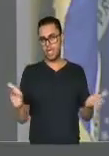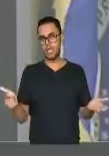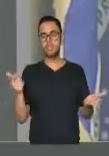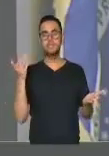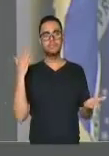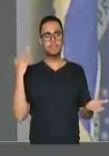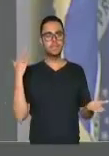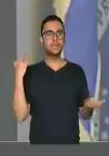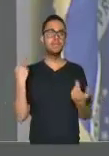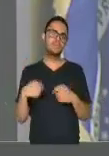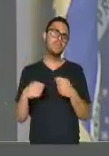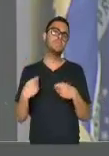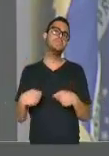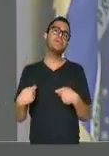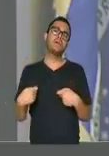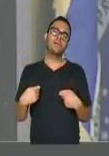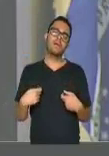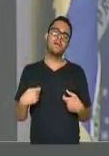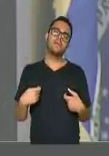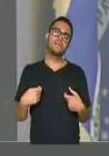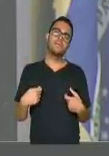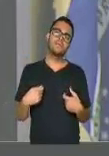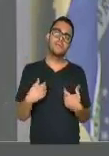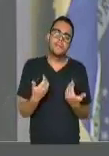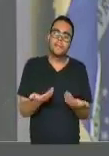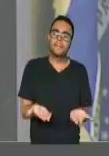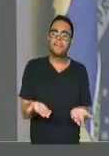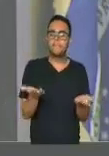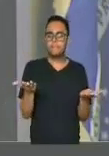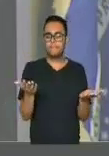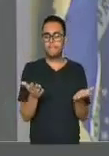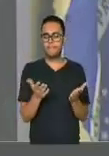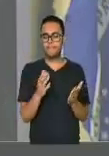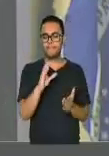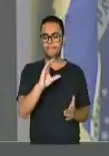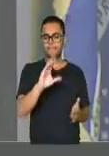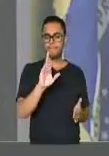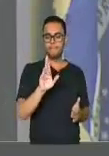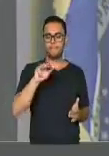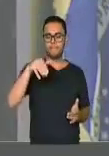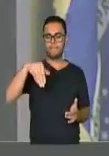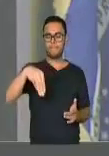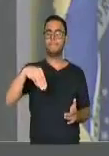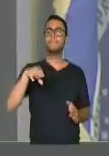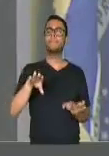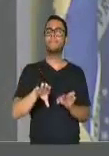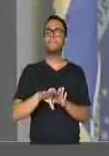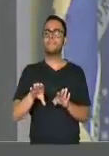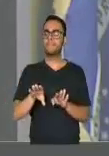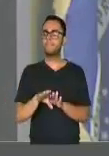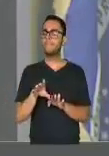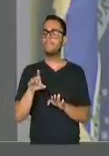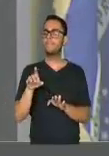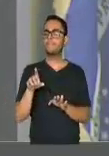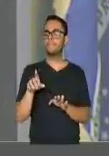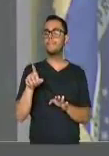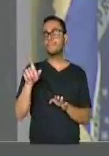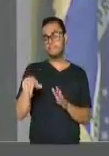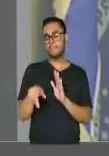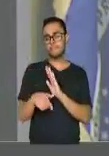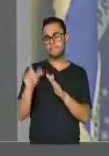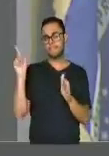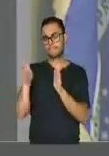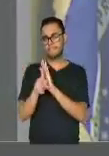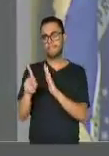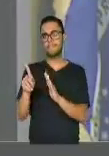época que era necessário, a CRM, que é uma impunha estatal